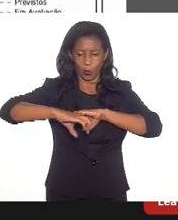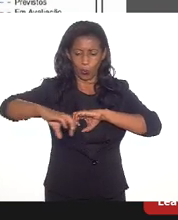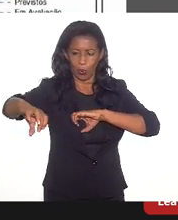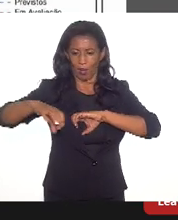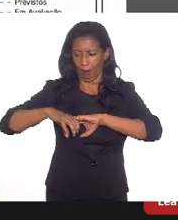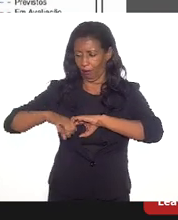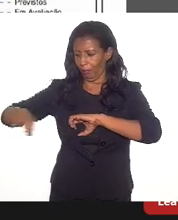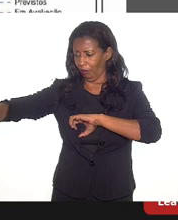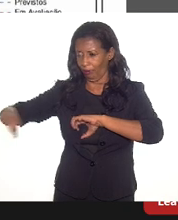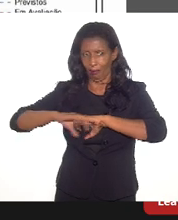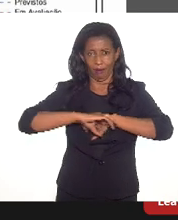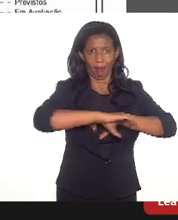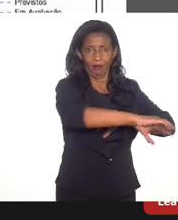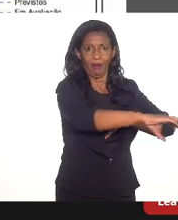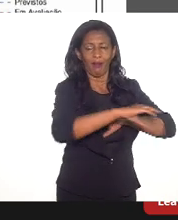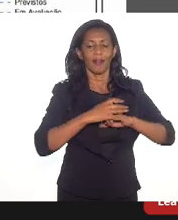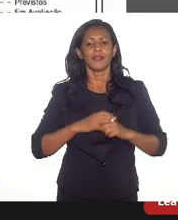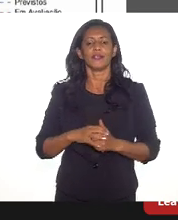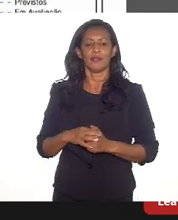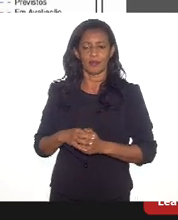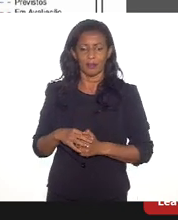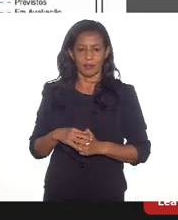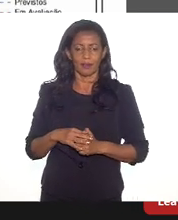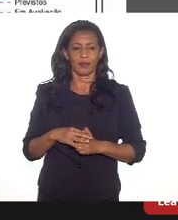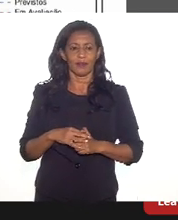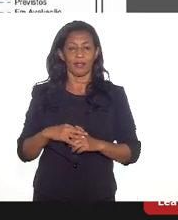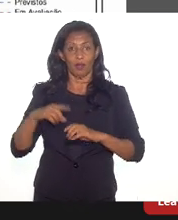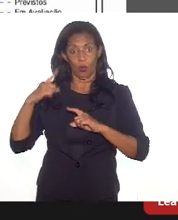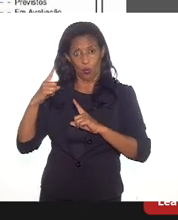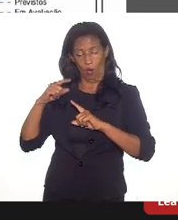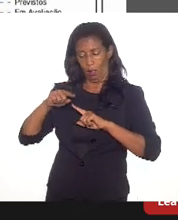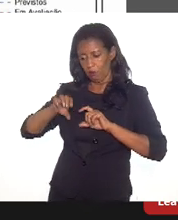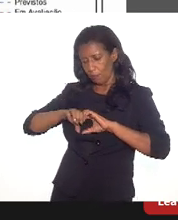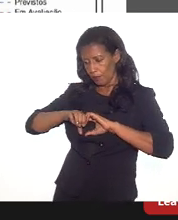que vai chegar na Porto Açú,